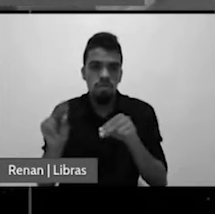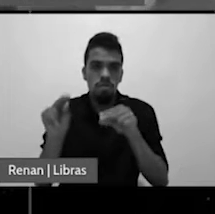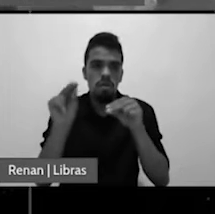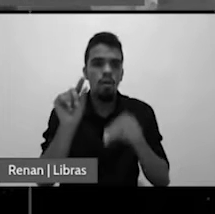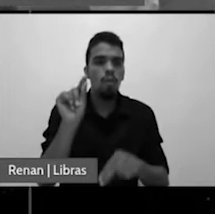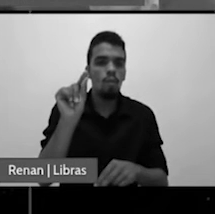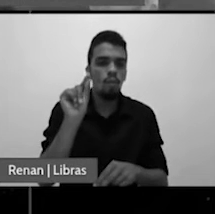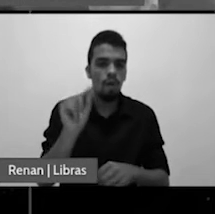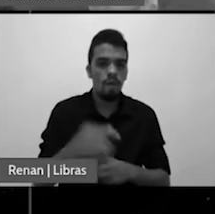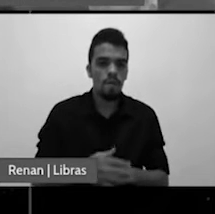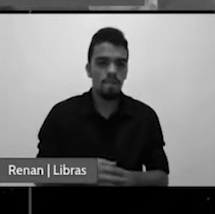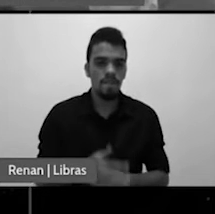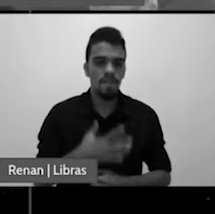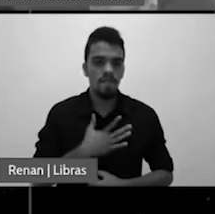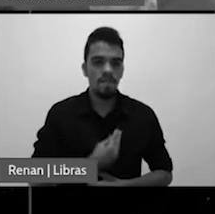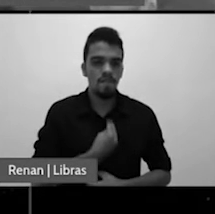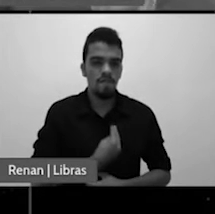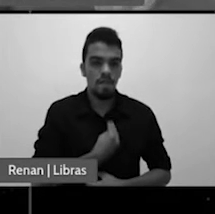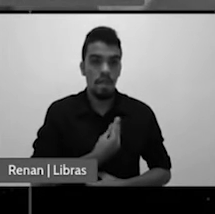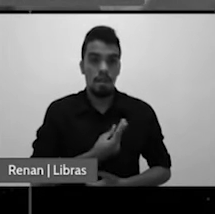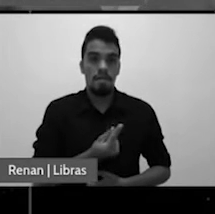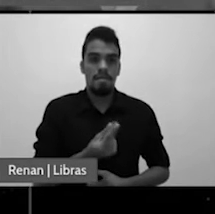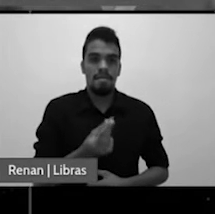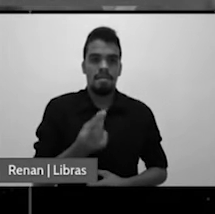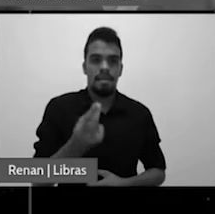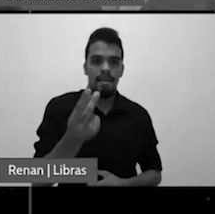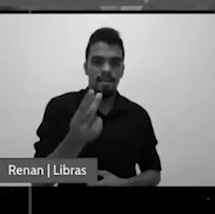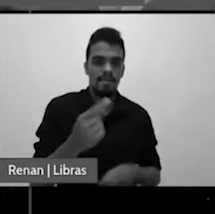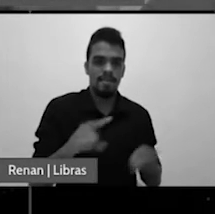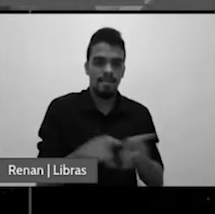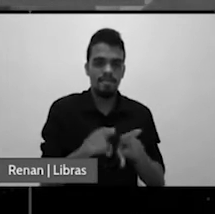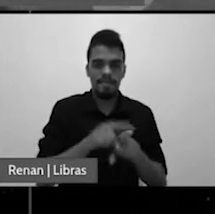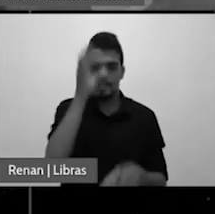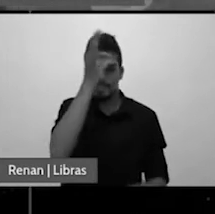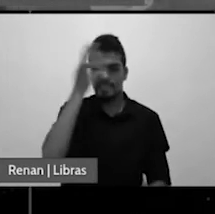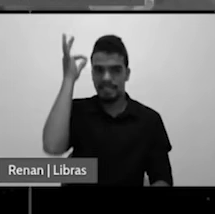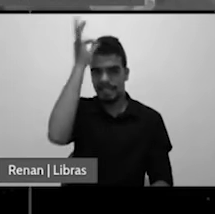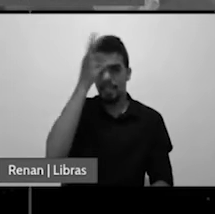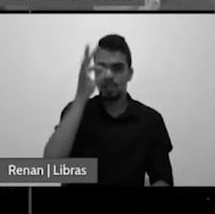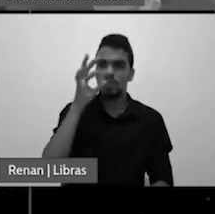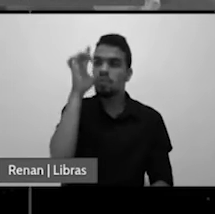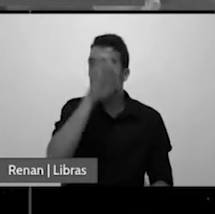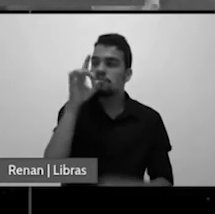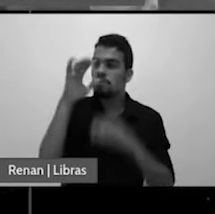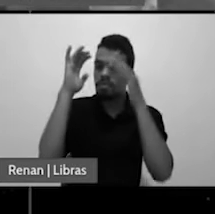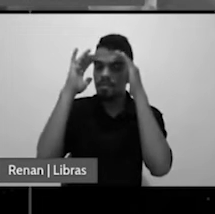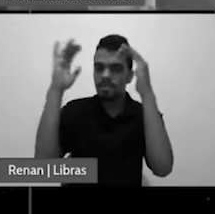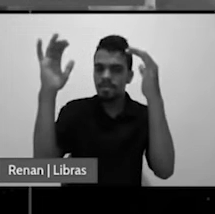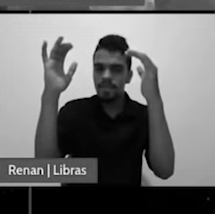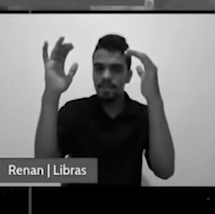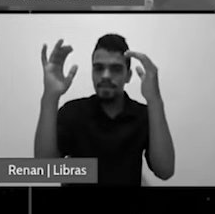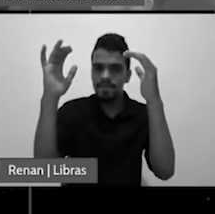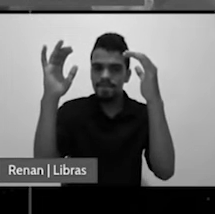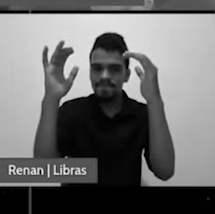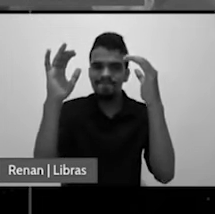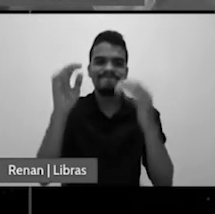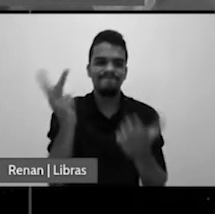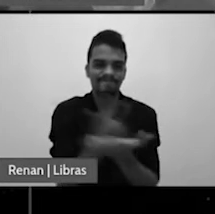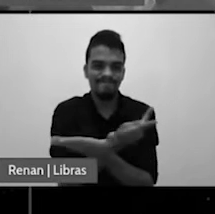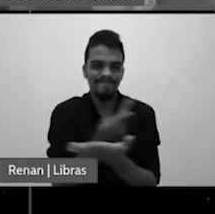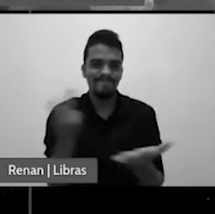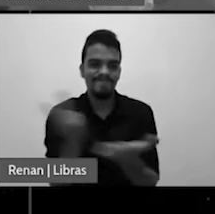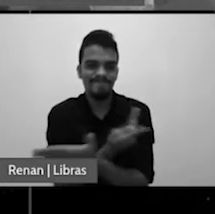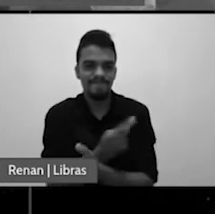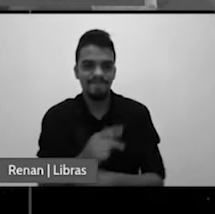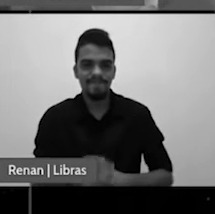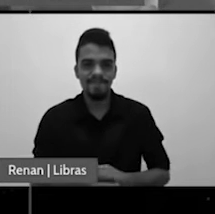e a santidade do domingo então ela diz enquanto o primeiro lança o fundamento do espiritismo o último cria um